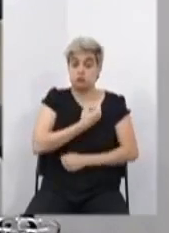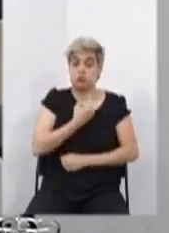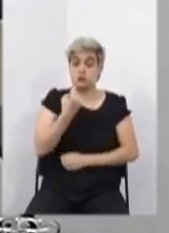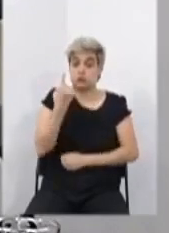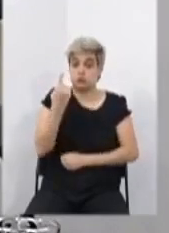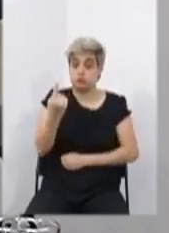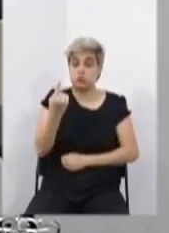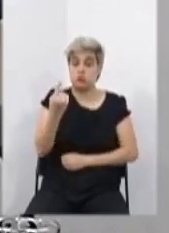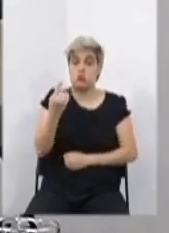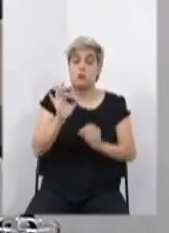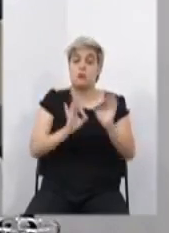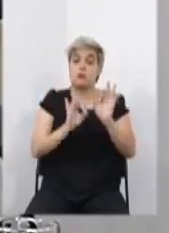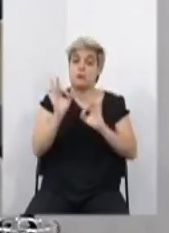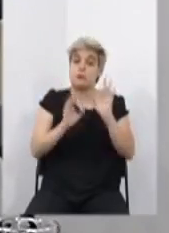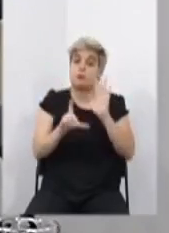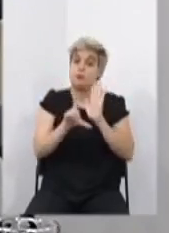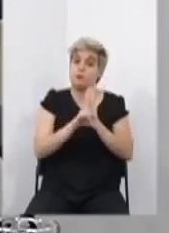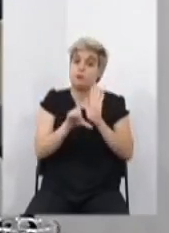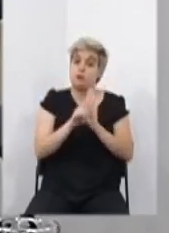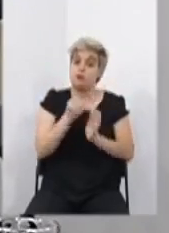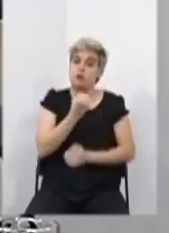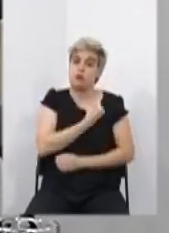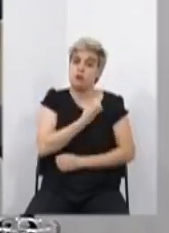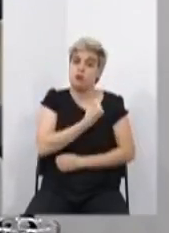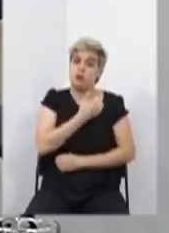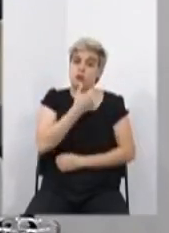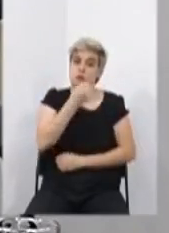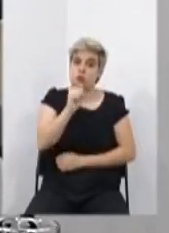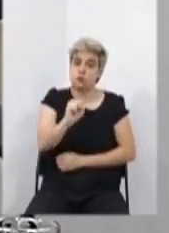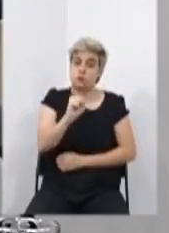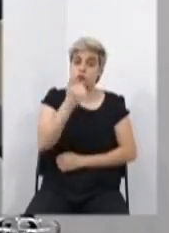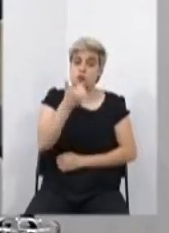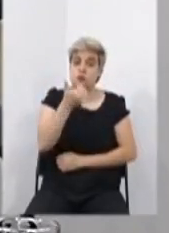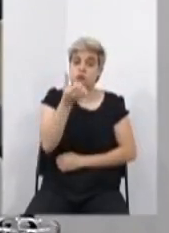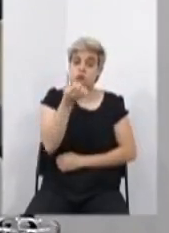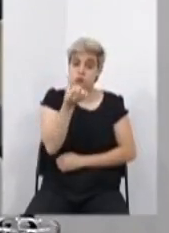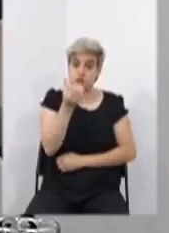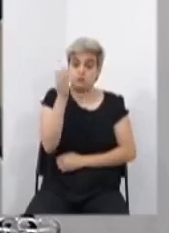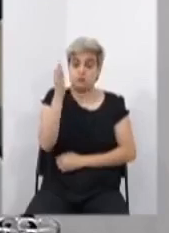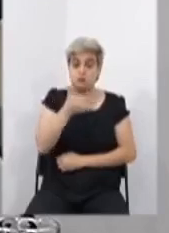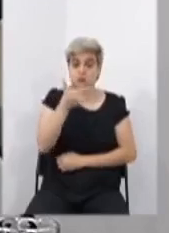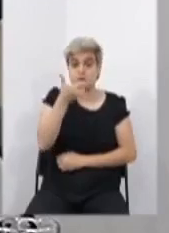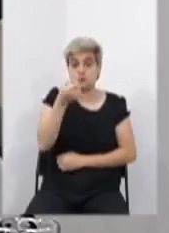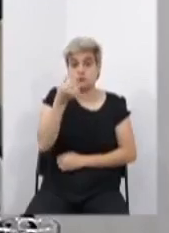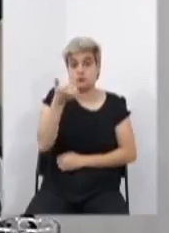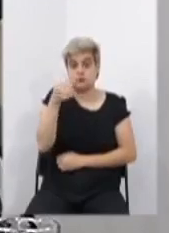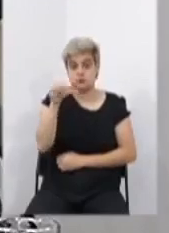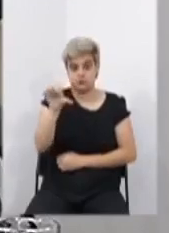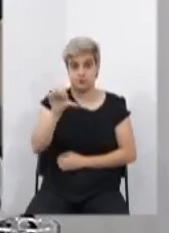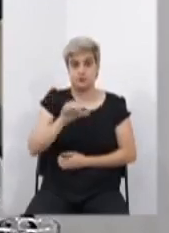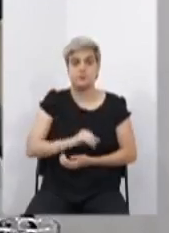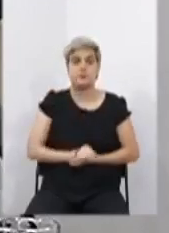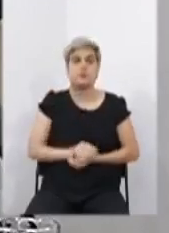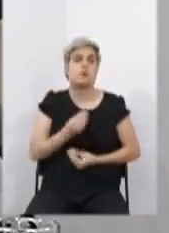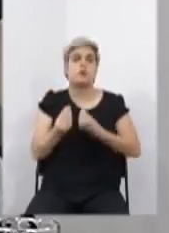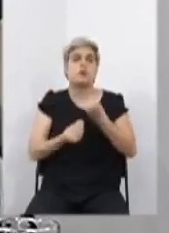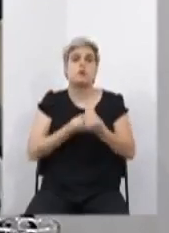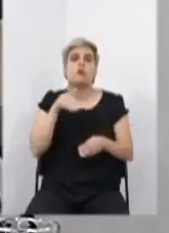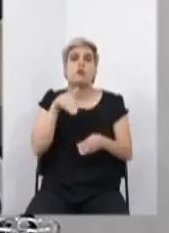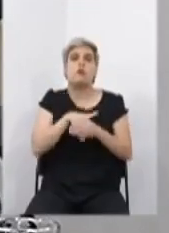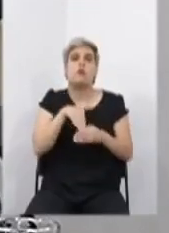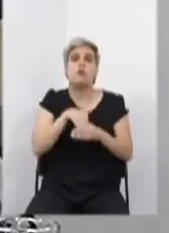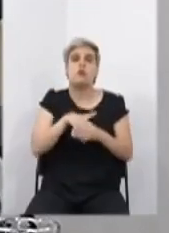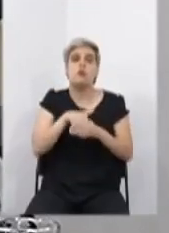ao projeto de lei número 816, 2019. Como vota o